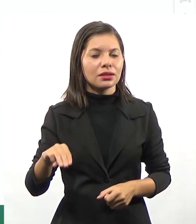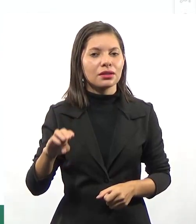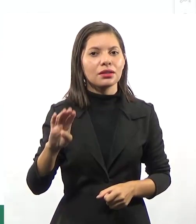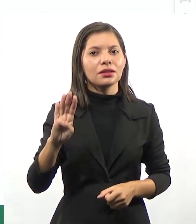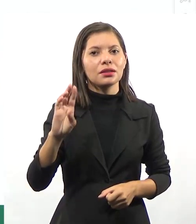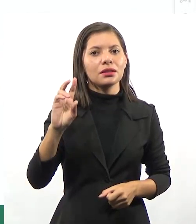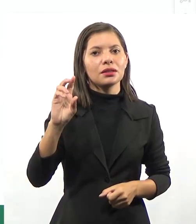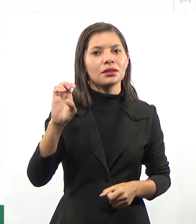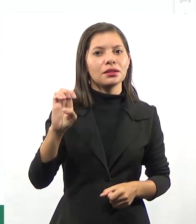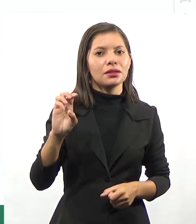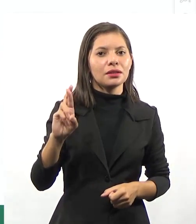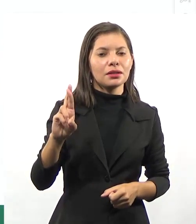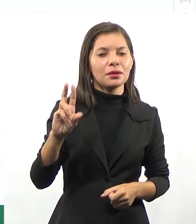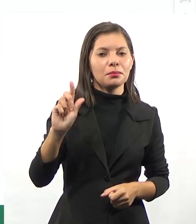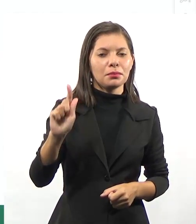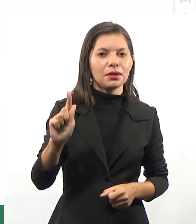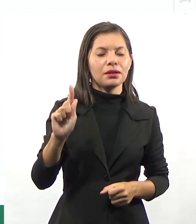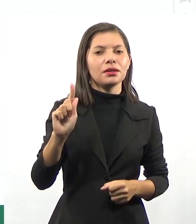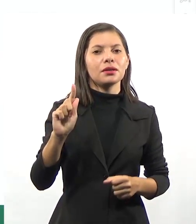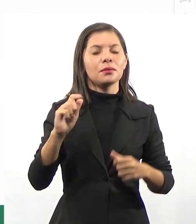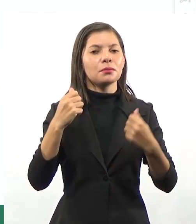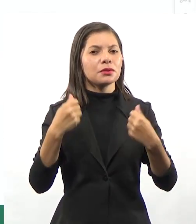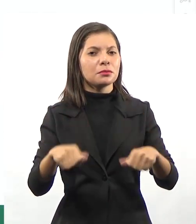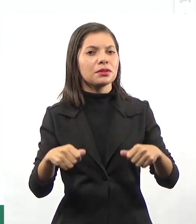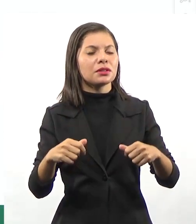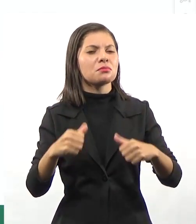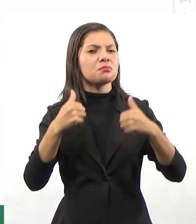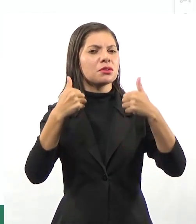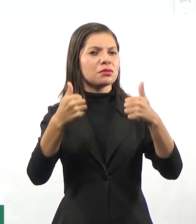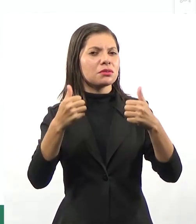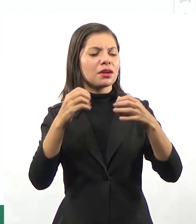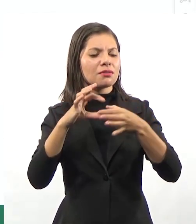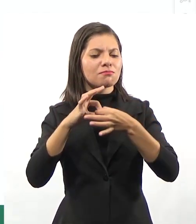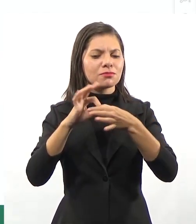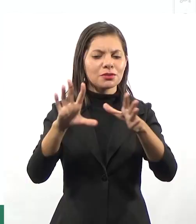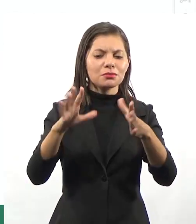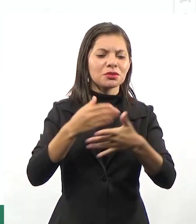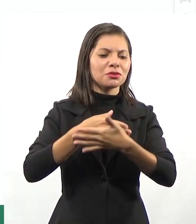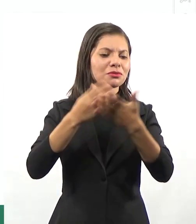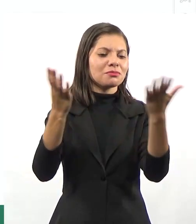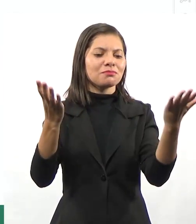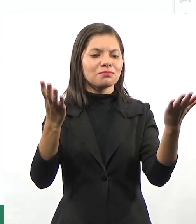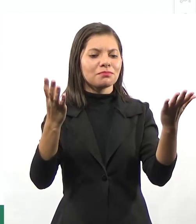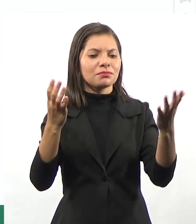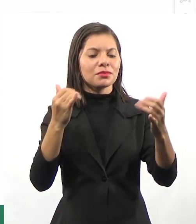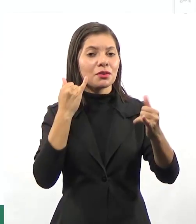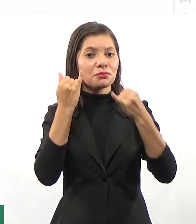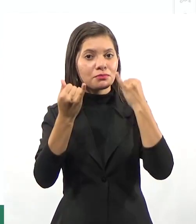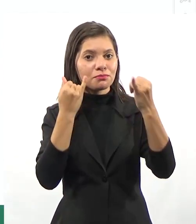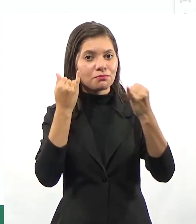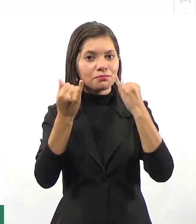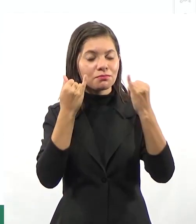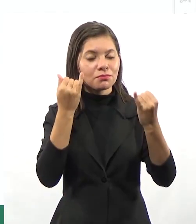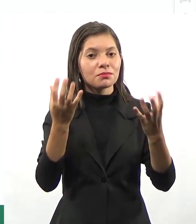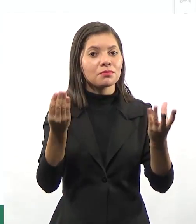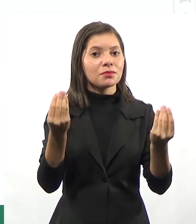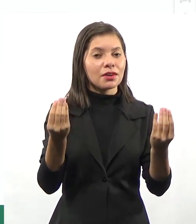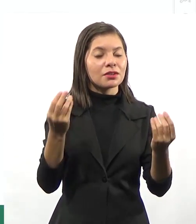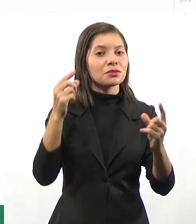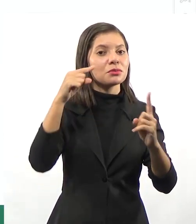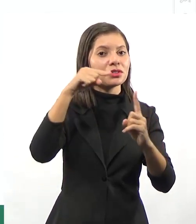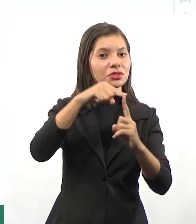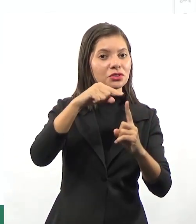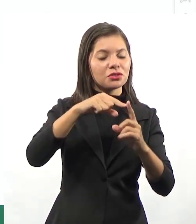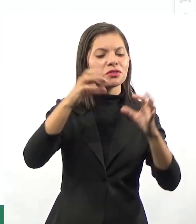comunicação, agilizar, aperfeiçoar e disponibilizar mais informações. Objetiva,